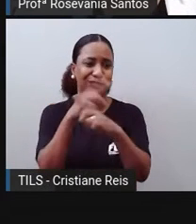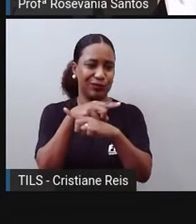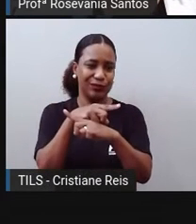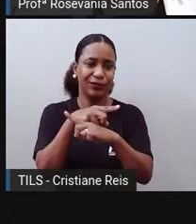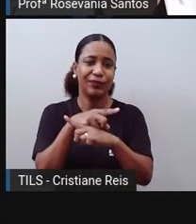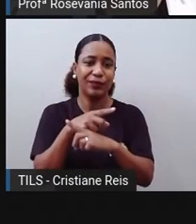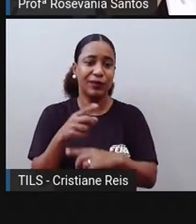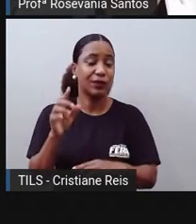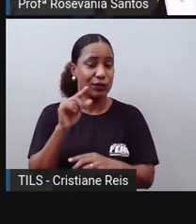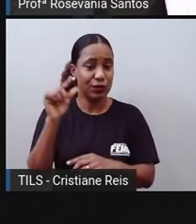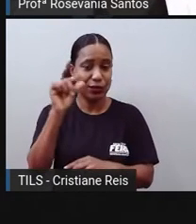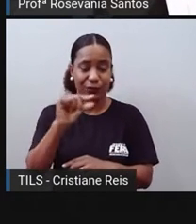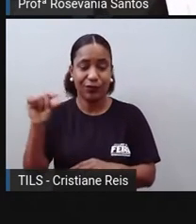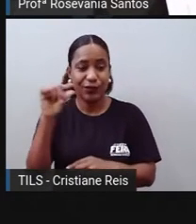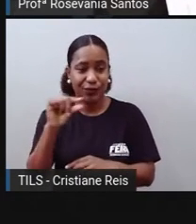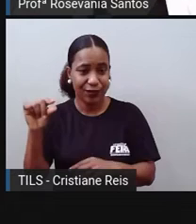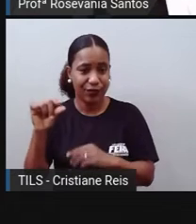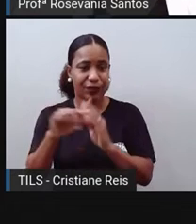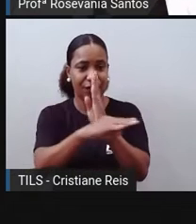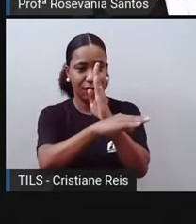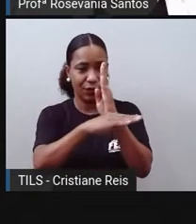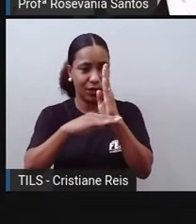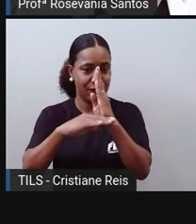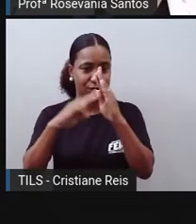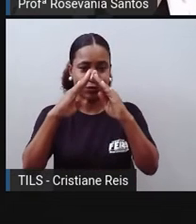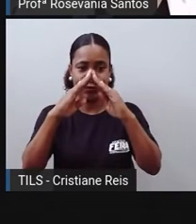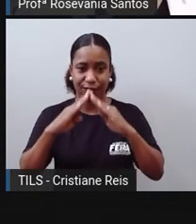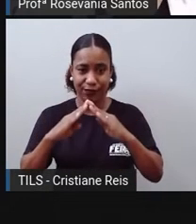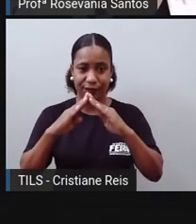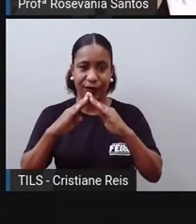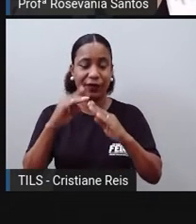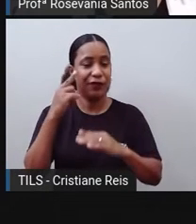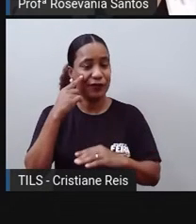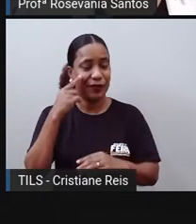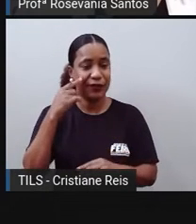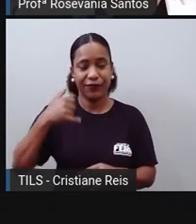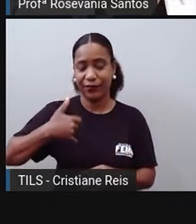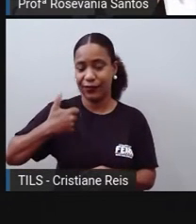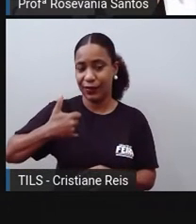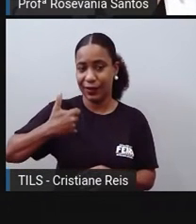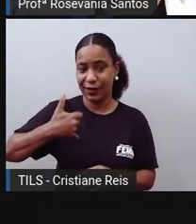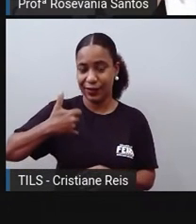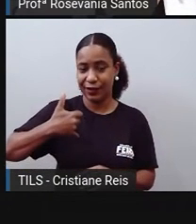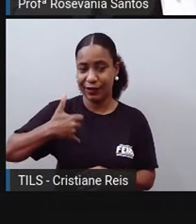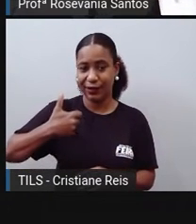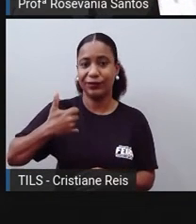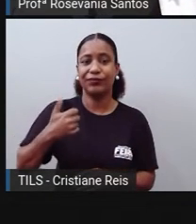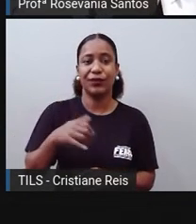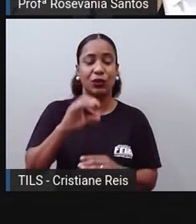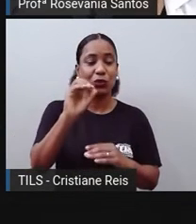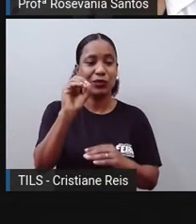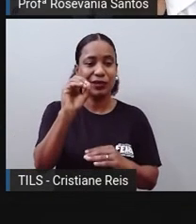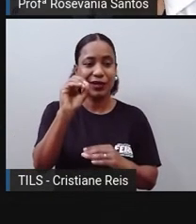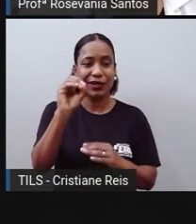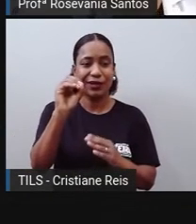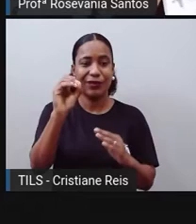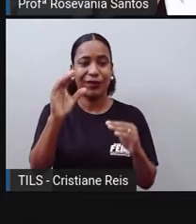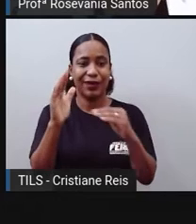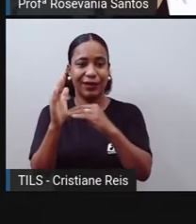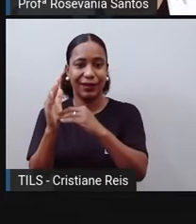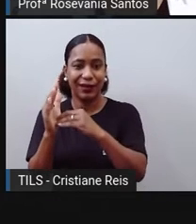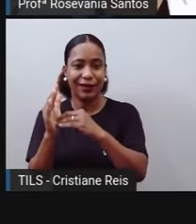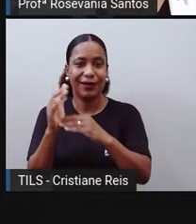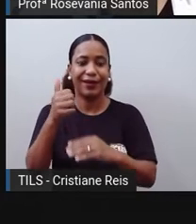observar é a legenda, né? Então, aqui eu tenho a idade, né? Vamos dizer aqui que vai do zero a mais de 100 anos.